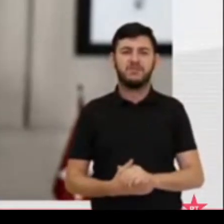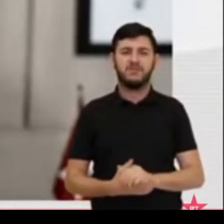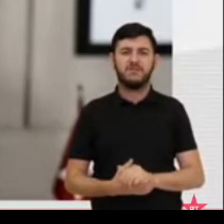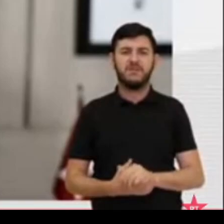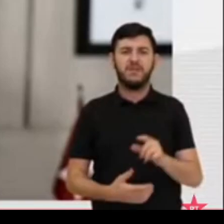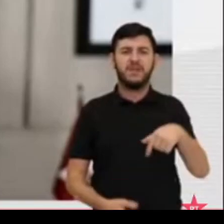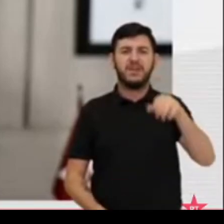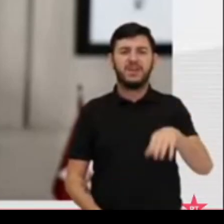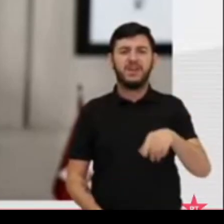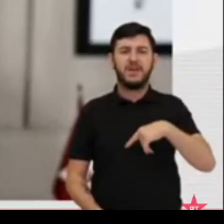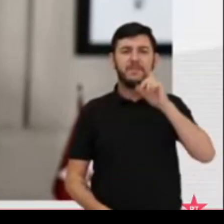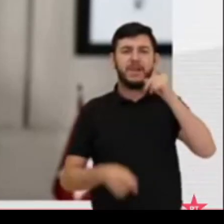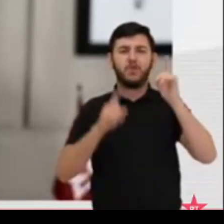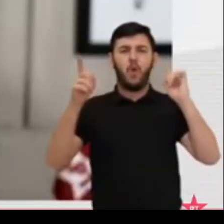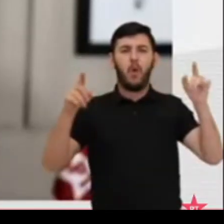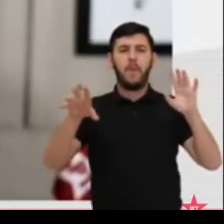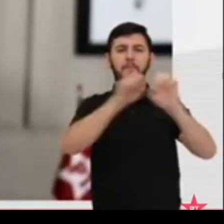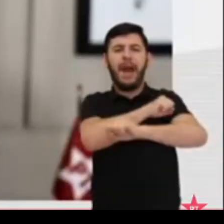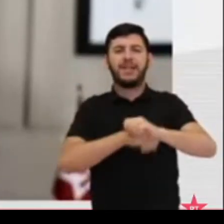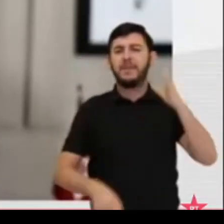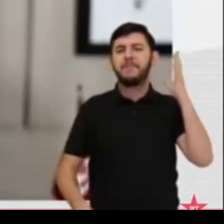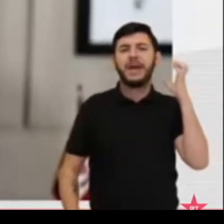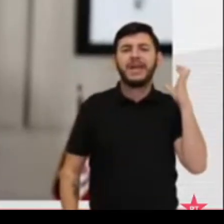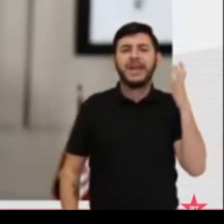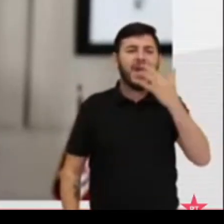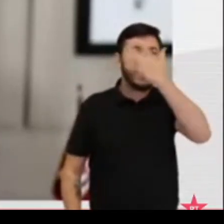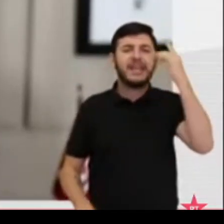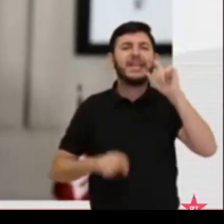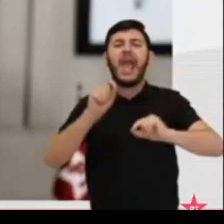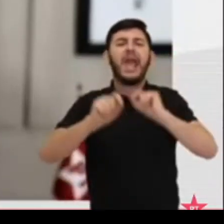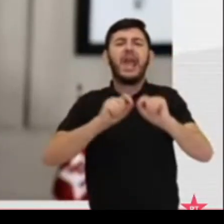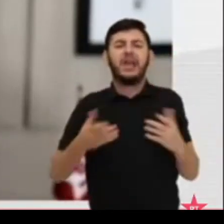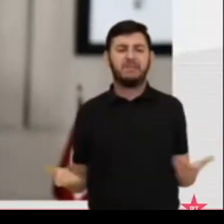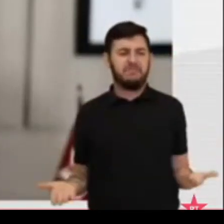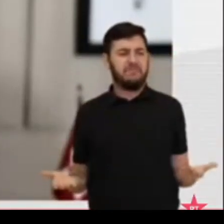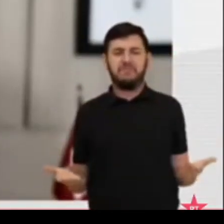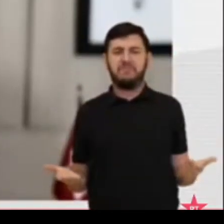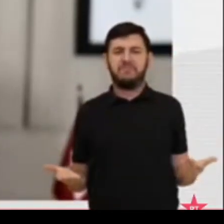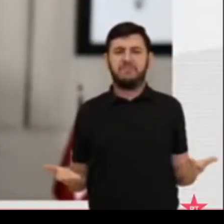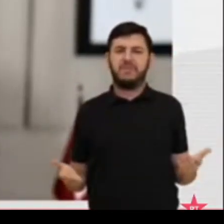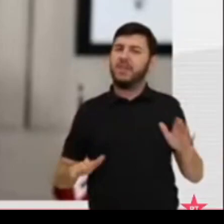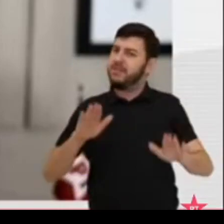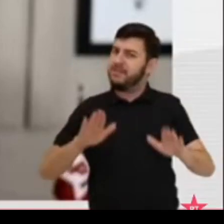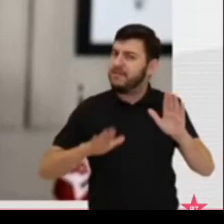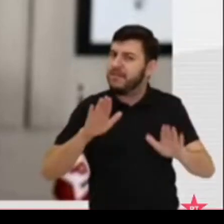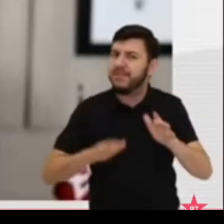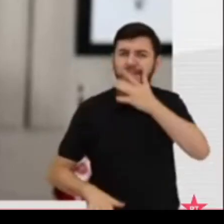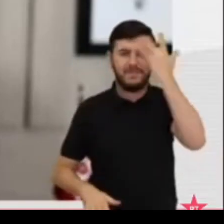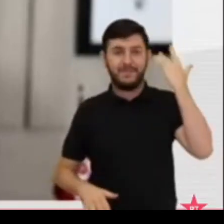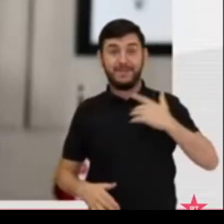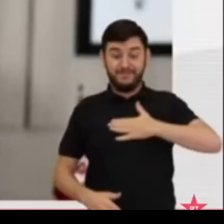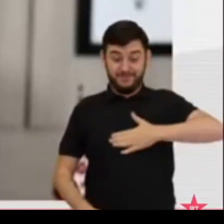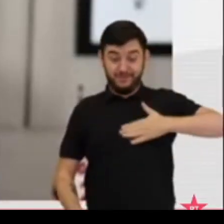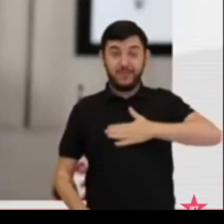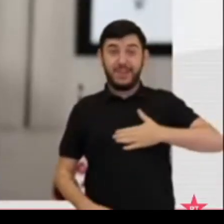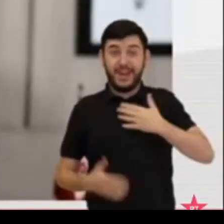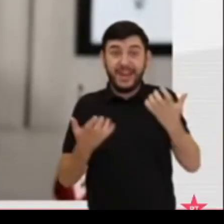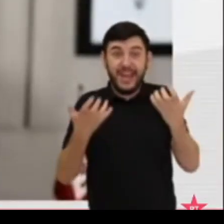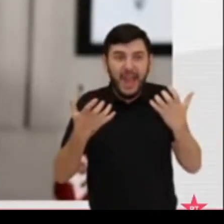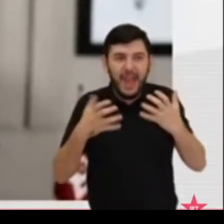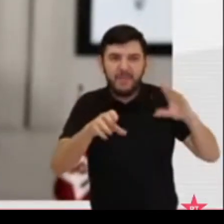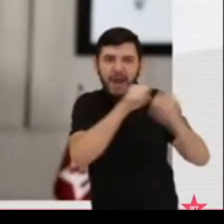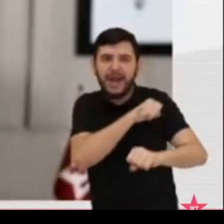matar a Marielle? Talvez os mesmos que gostariam de matar o Jean Willis.